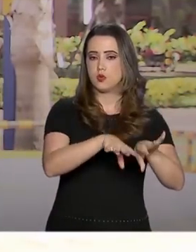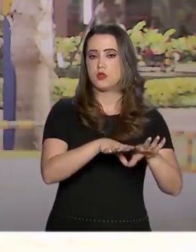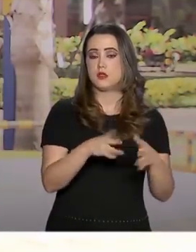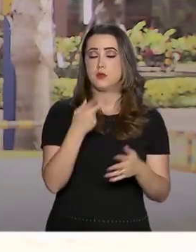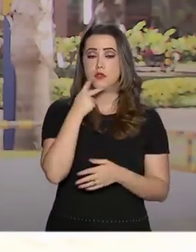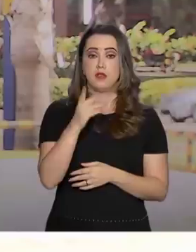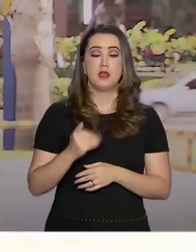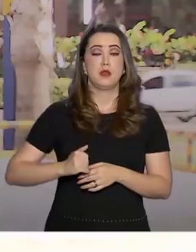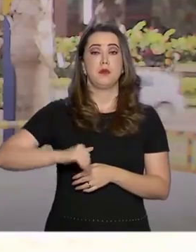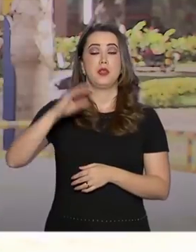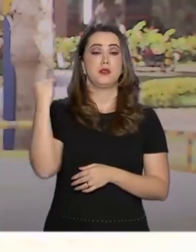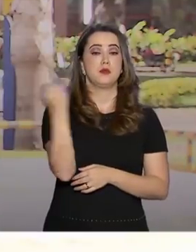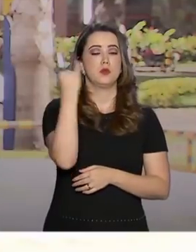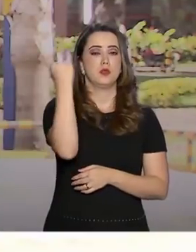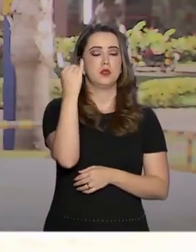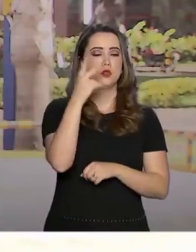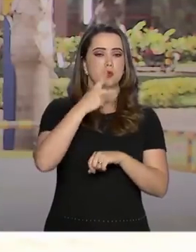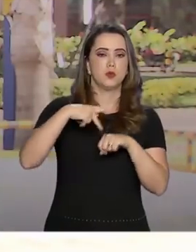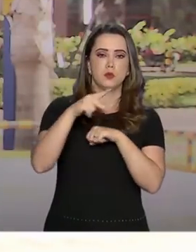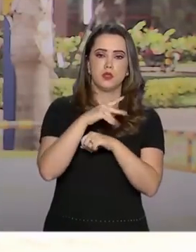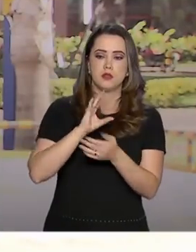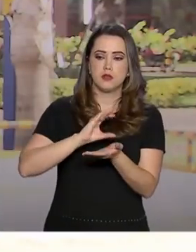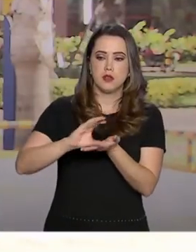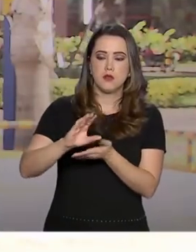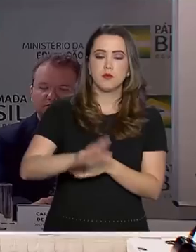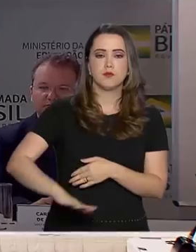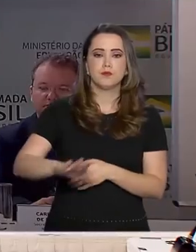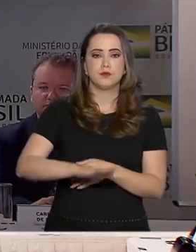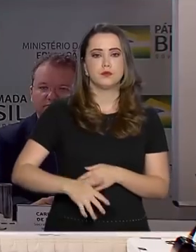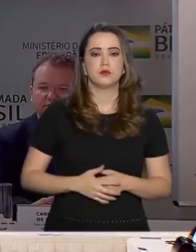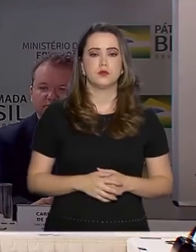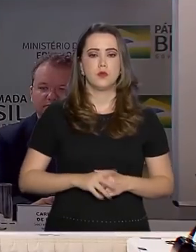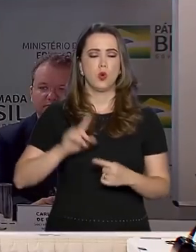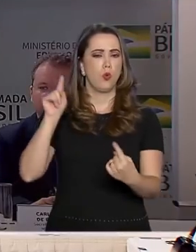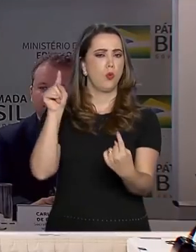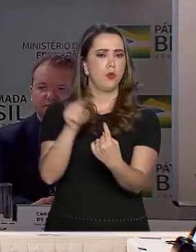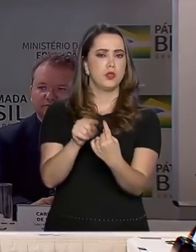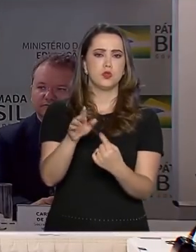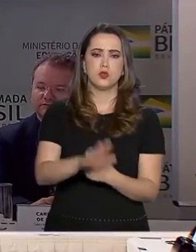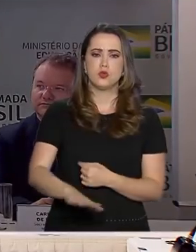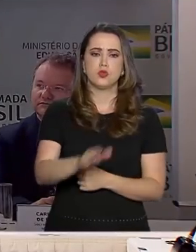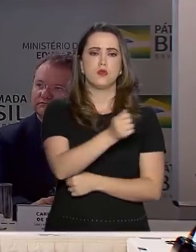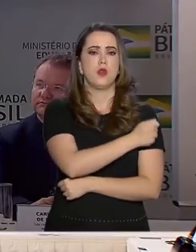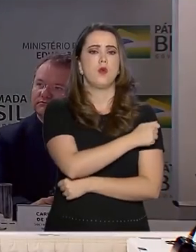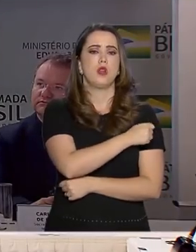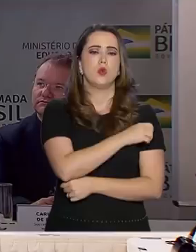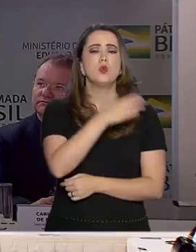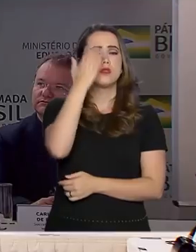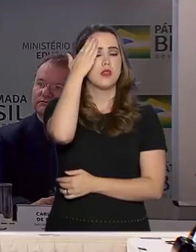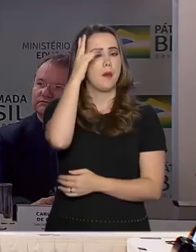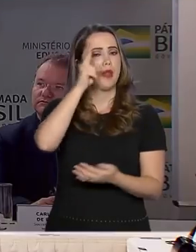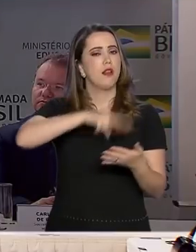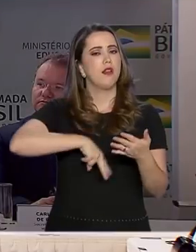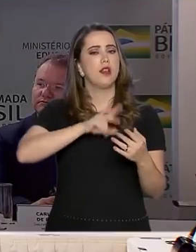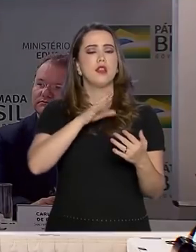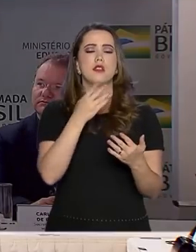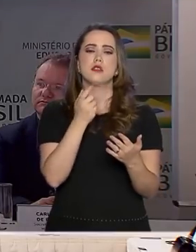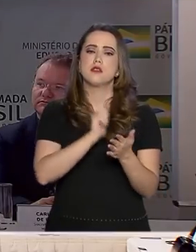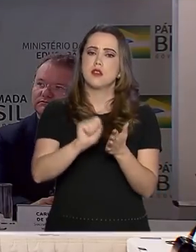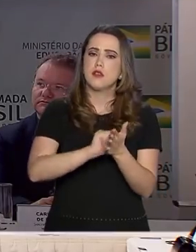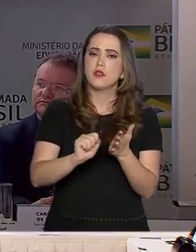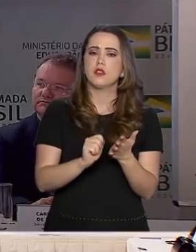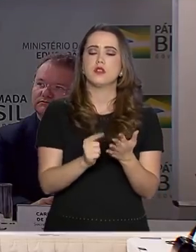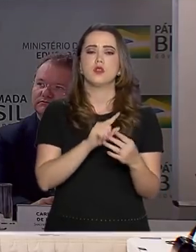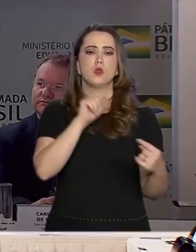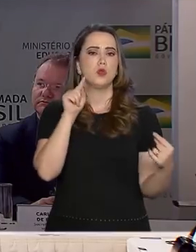social mais alto para o país é investir nas crianças. A meta tem que ser o aluno saber ler e escrever. Essa que tem que ser a meta. A